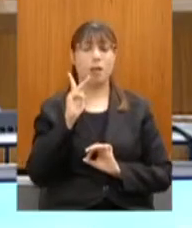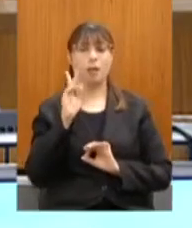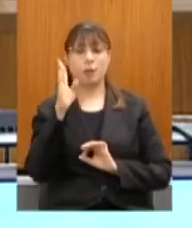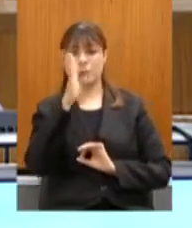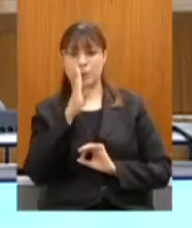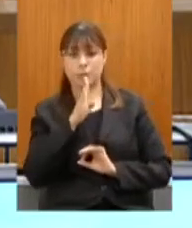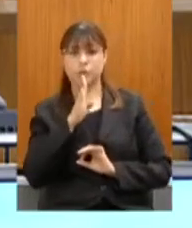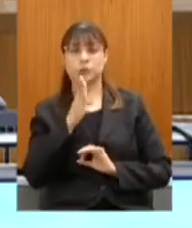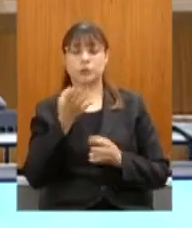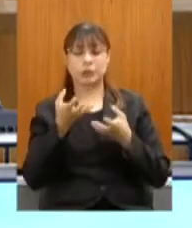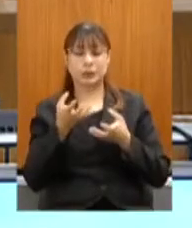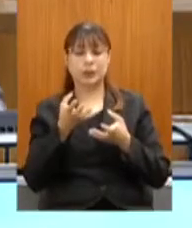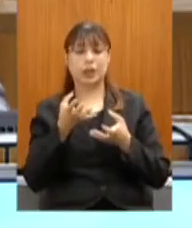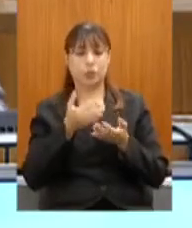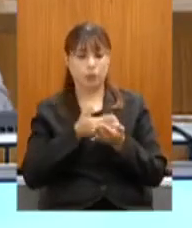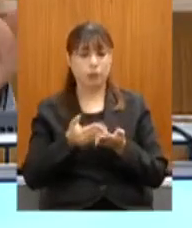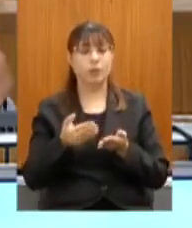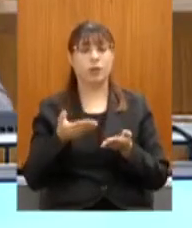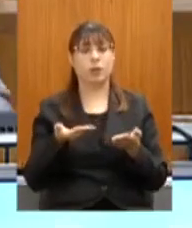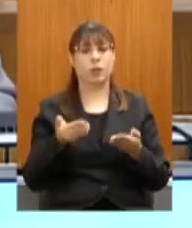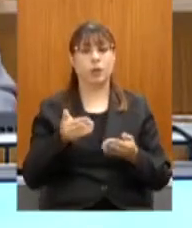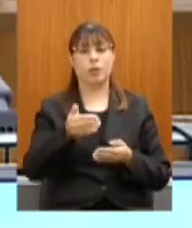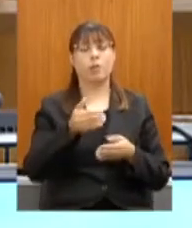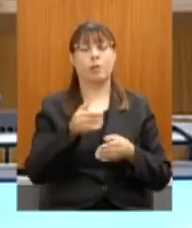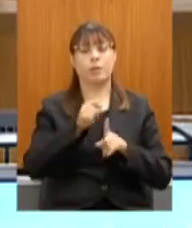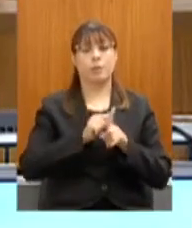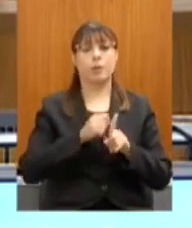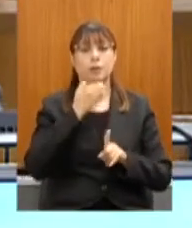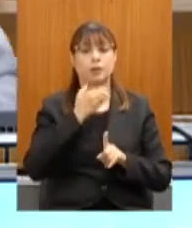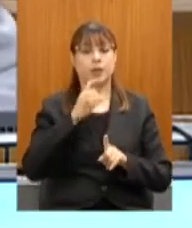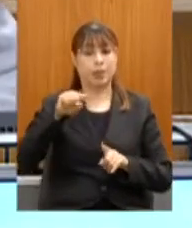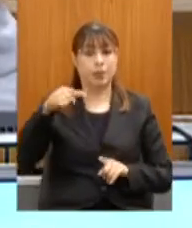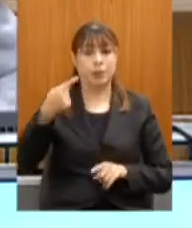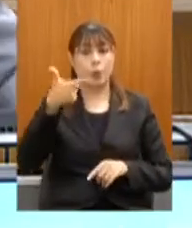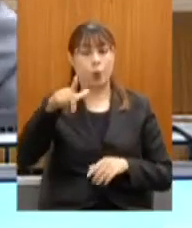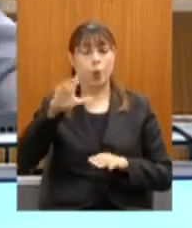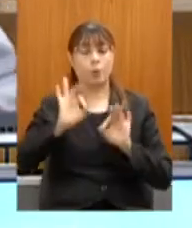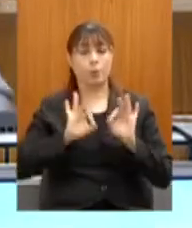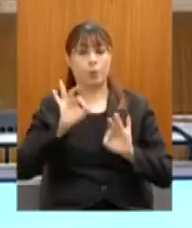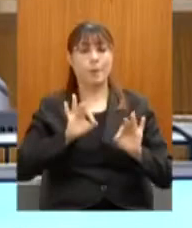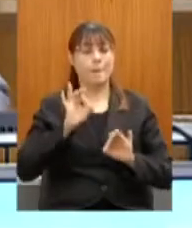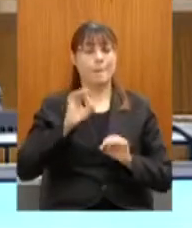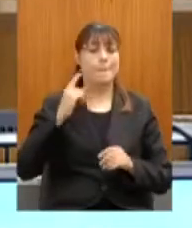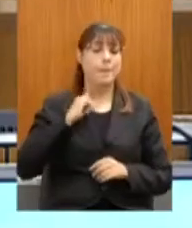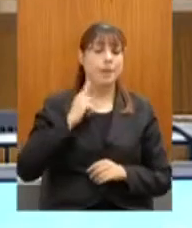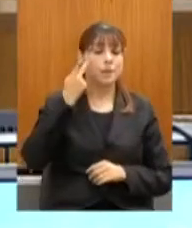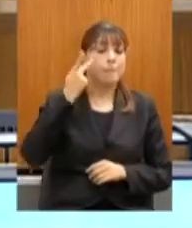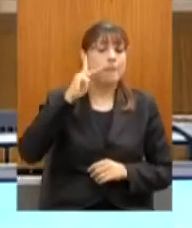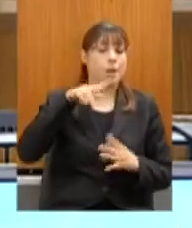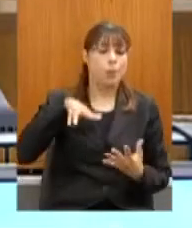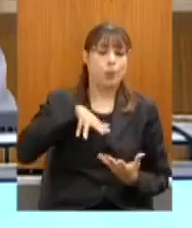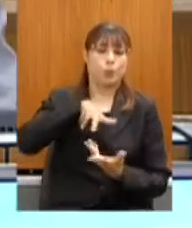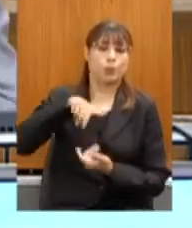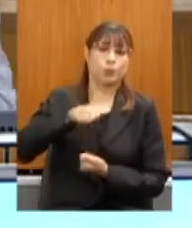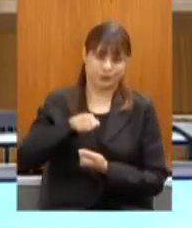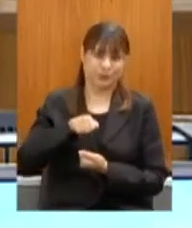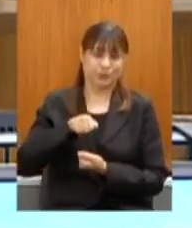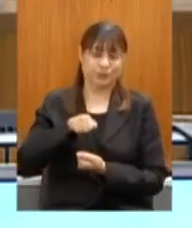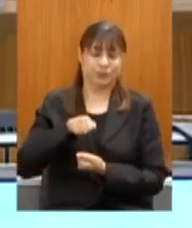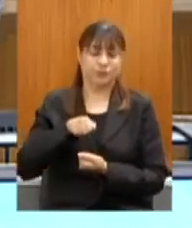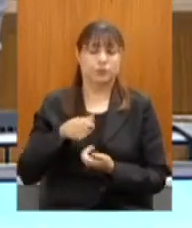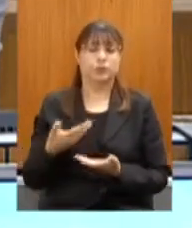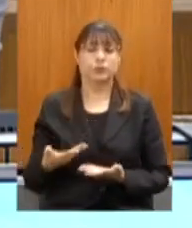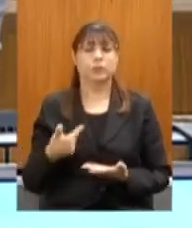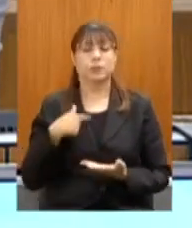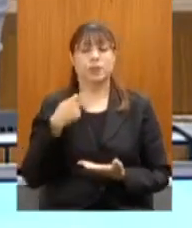dezembro, e, depois, o Minas para o mundo, quando a normalidade estiver acontecendo. Quando eu falo em